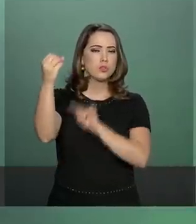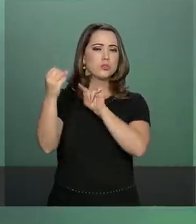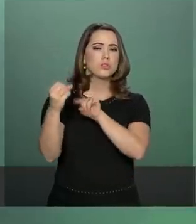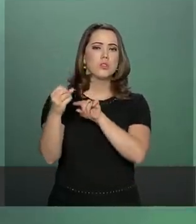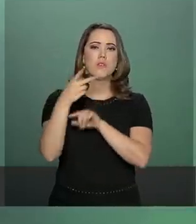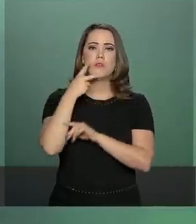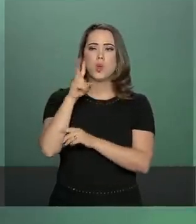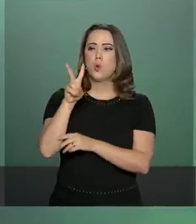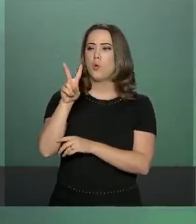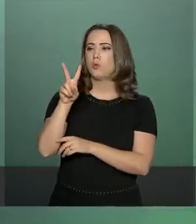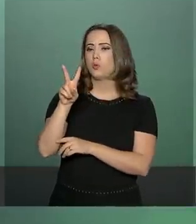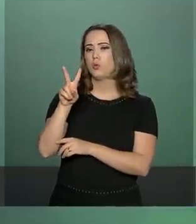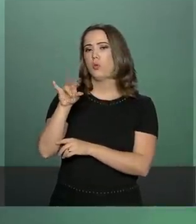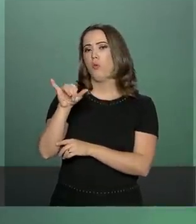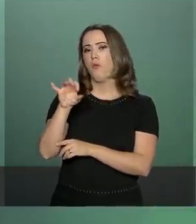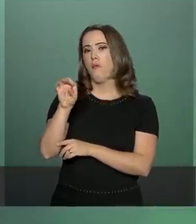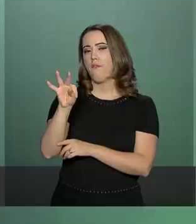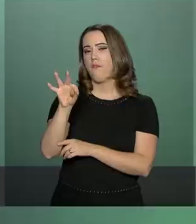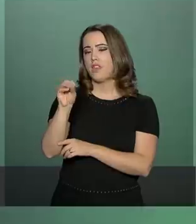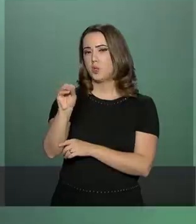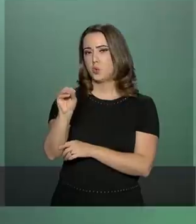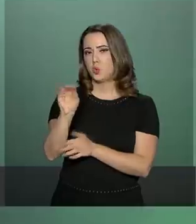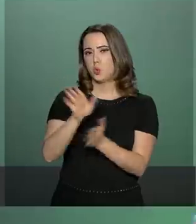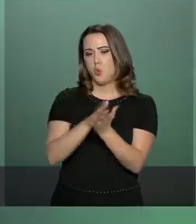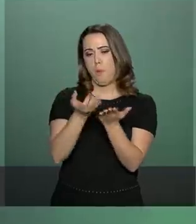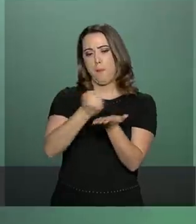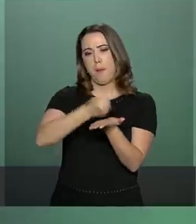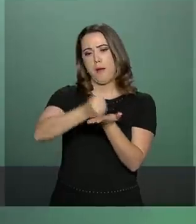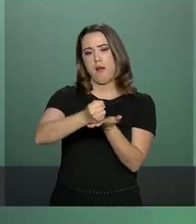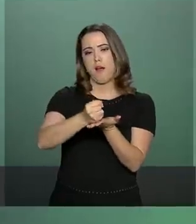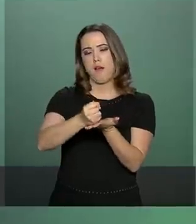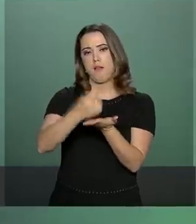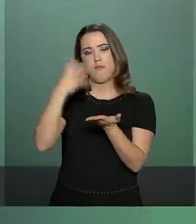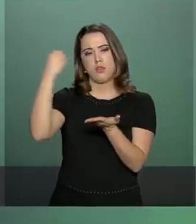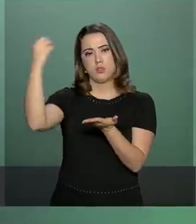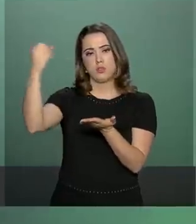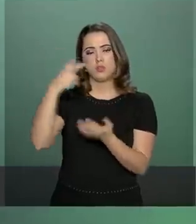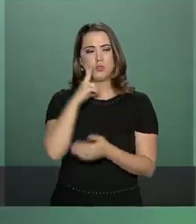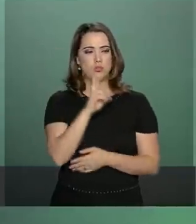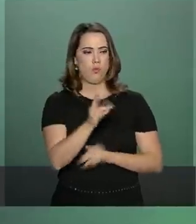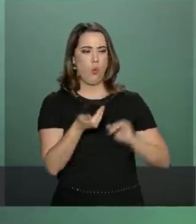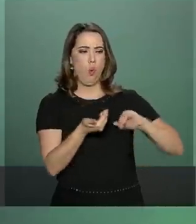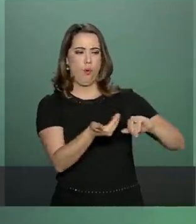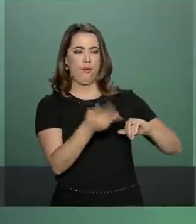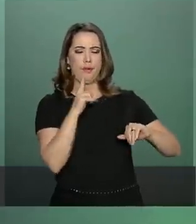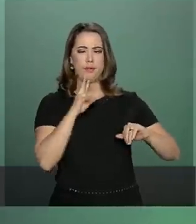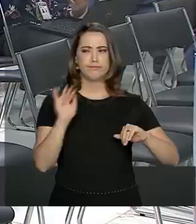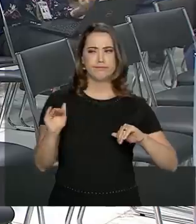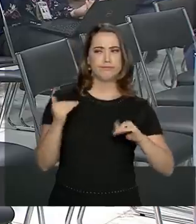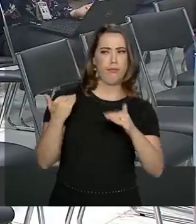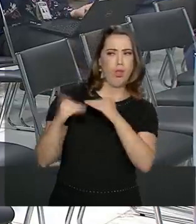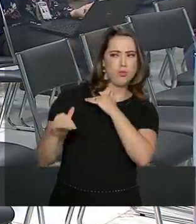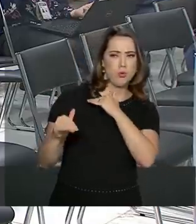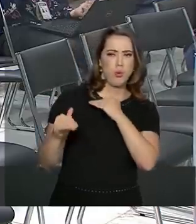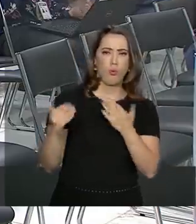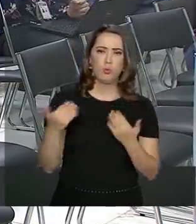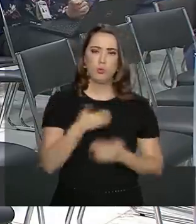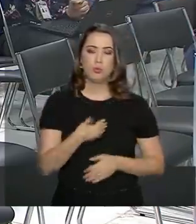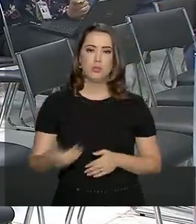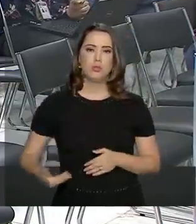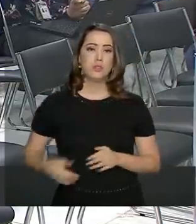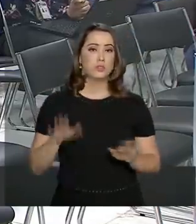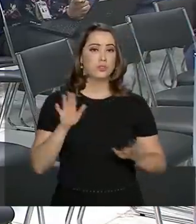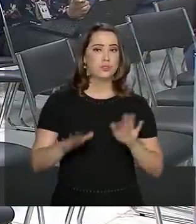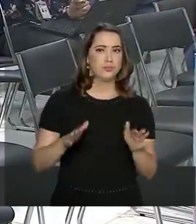questão dos vistos. A gente tem visto o movimento do Congresso em retaliação ao desentendimento com o governo de eventualmente